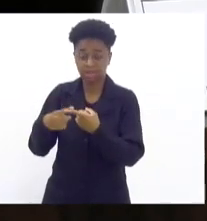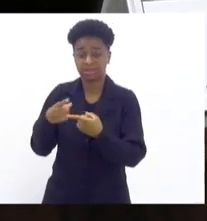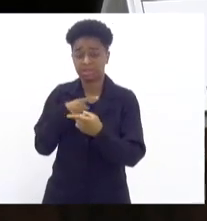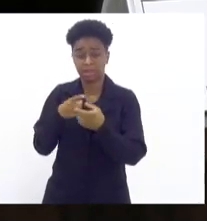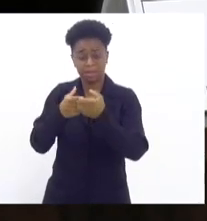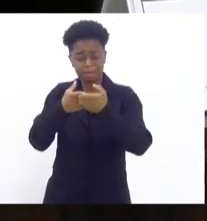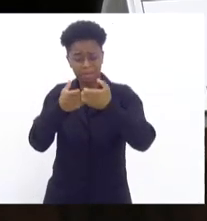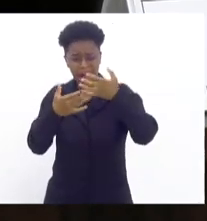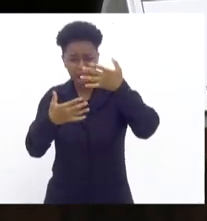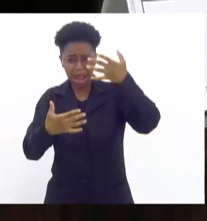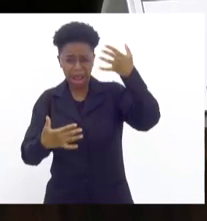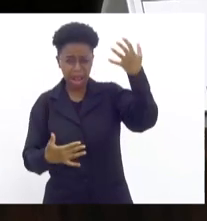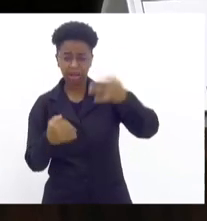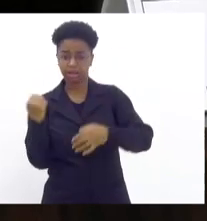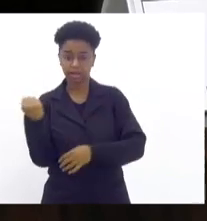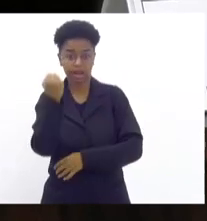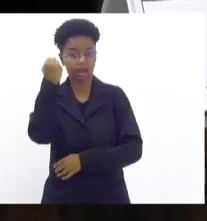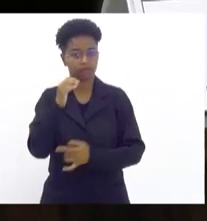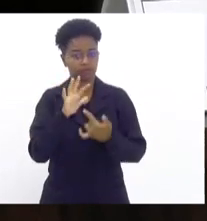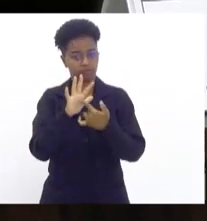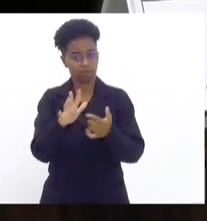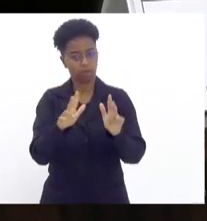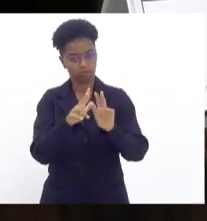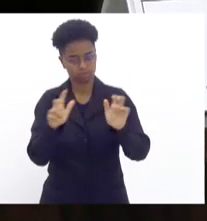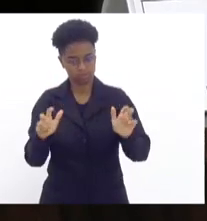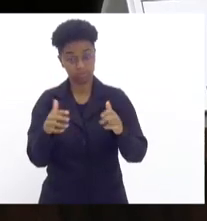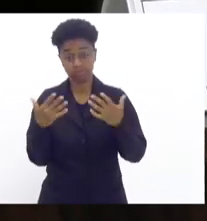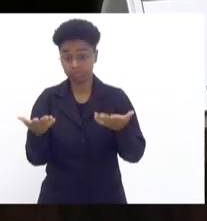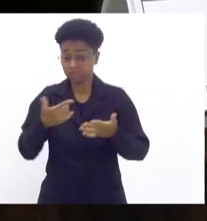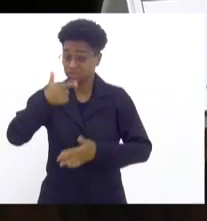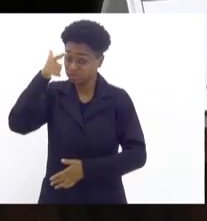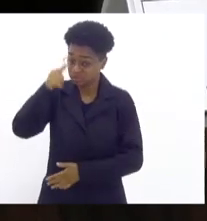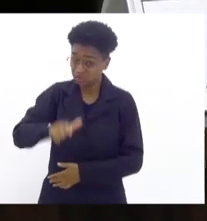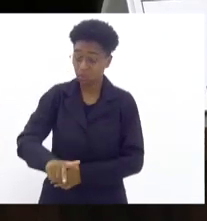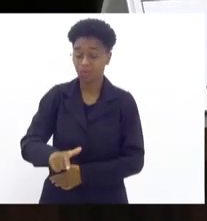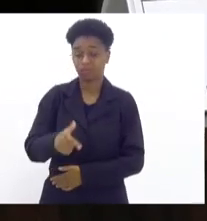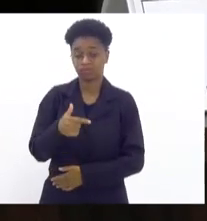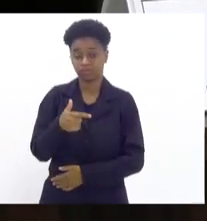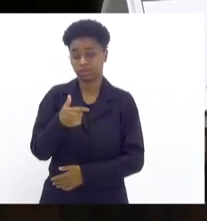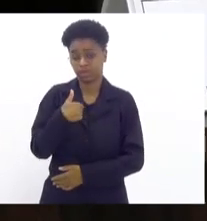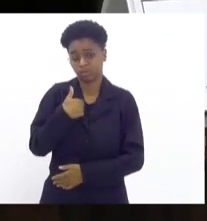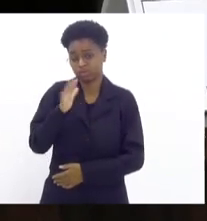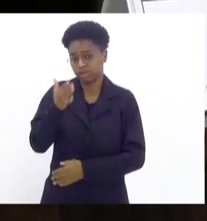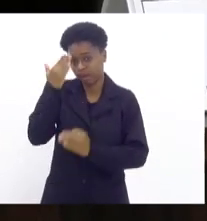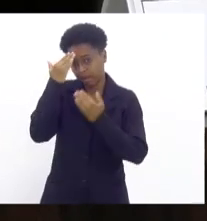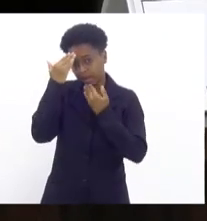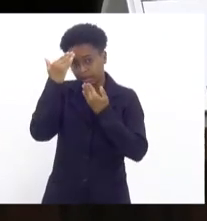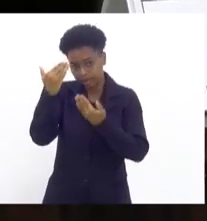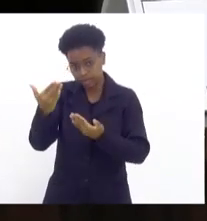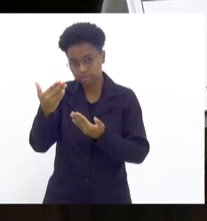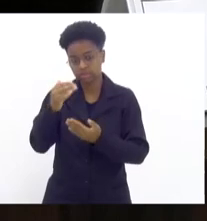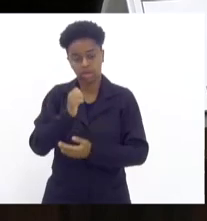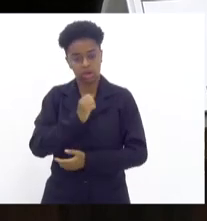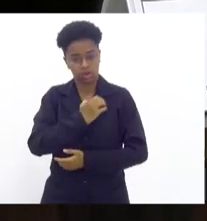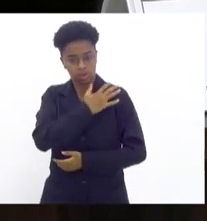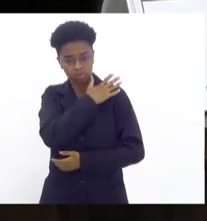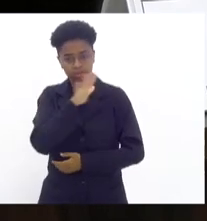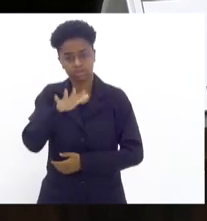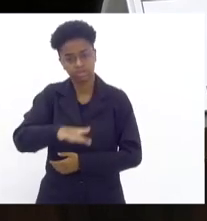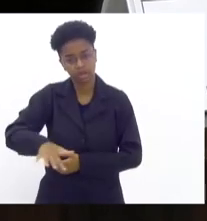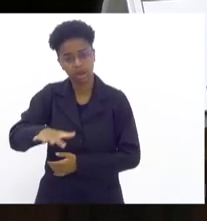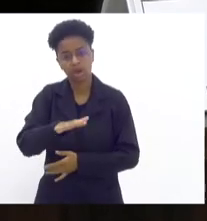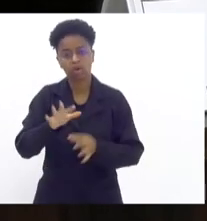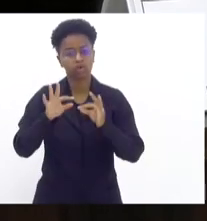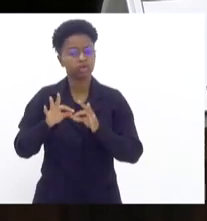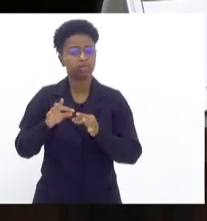gravidade dessa questão. Então eu vou mais uma vez embora já tenha, quero agradecer aqui ao comandante-geral todas